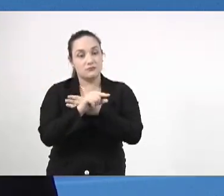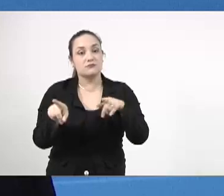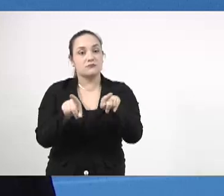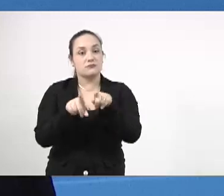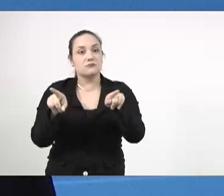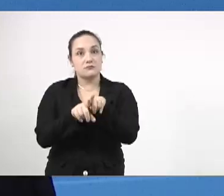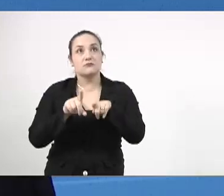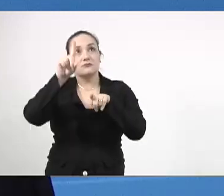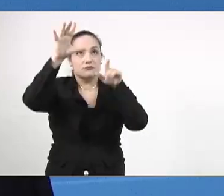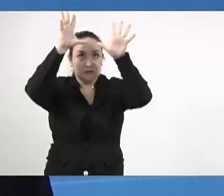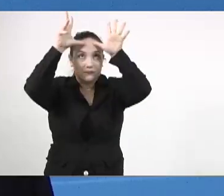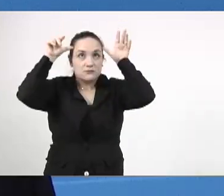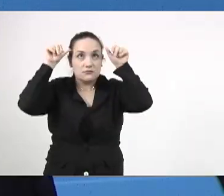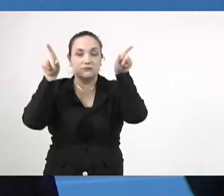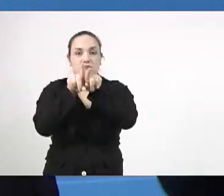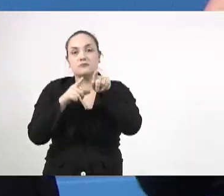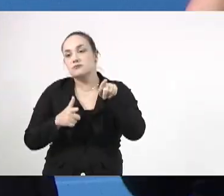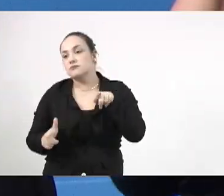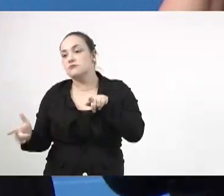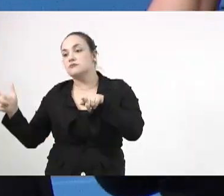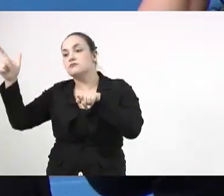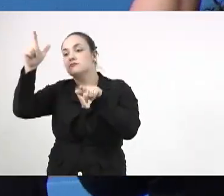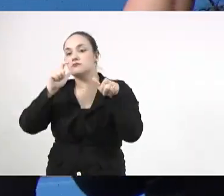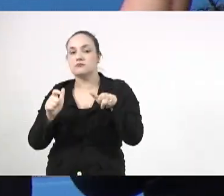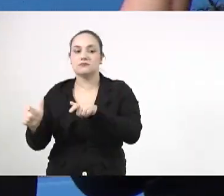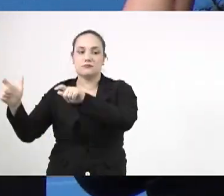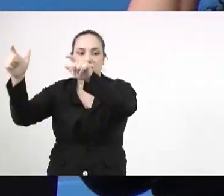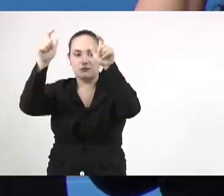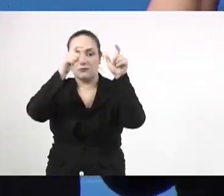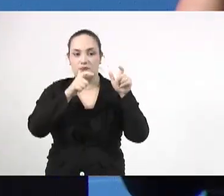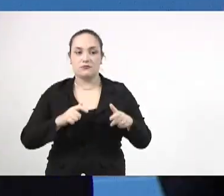na Amazônia e outros biomas. Então, senhor presidente,